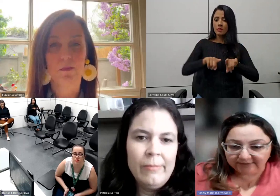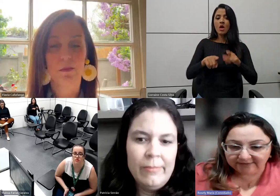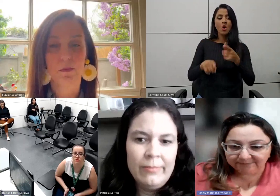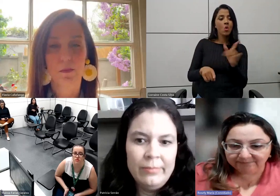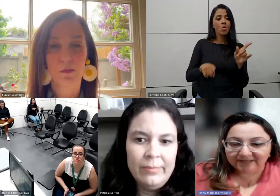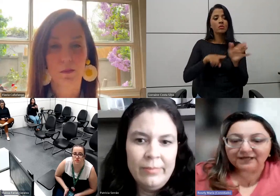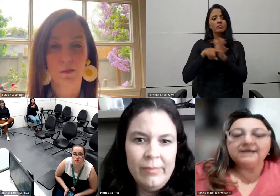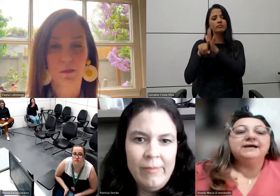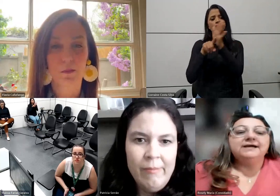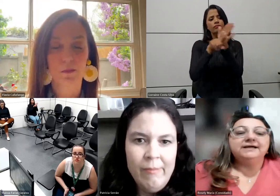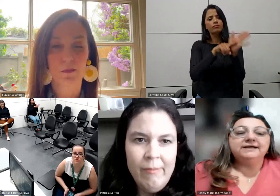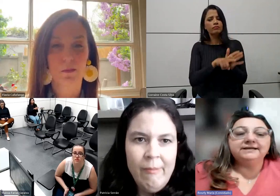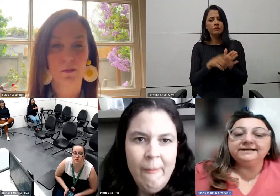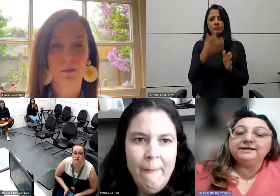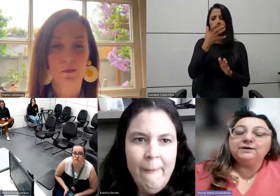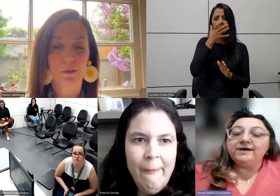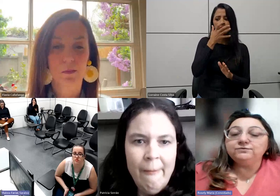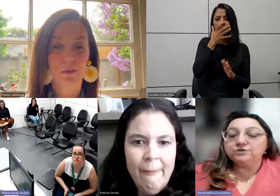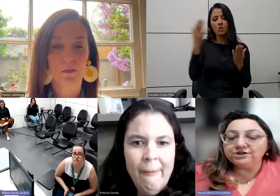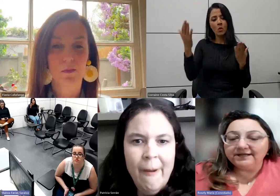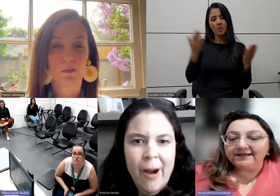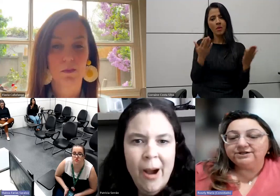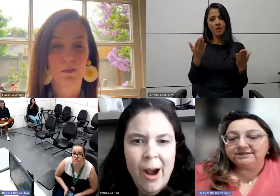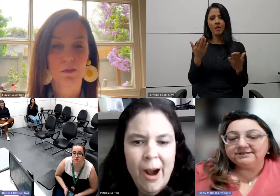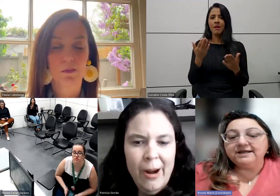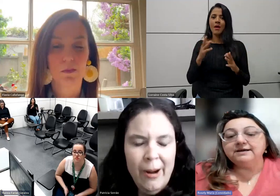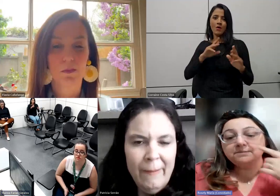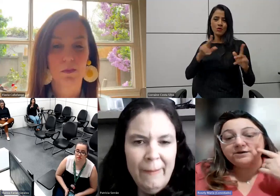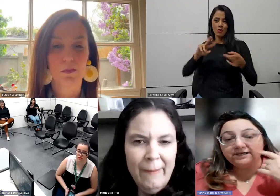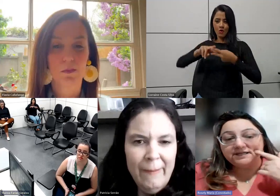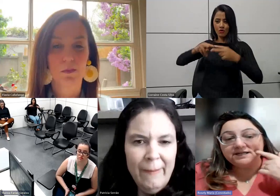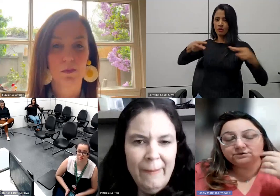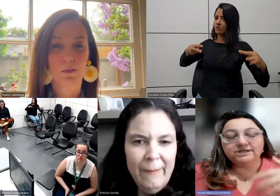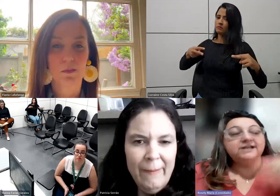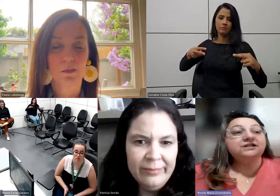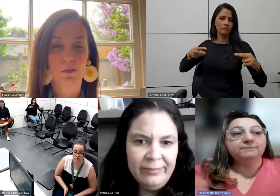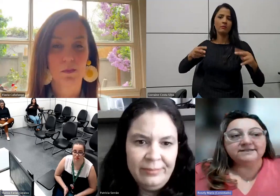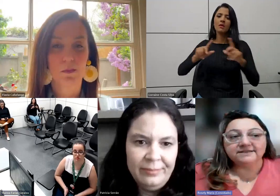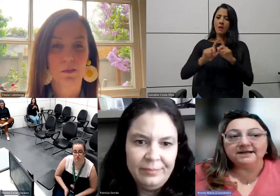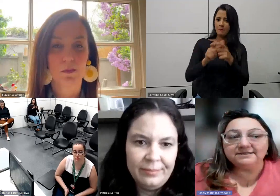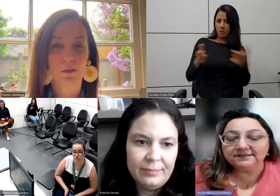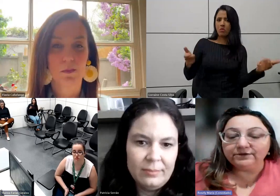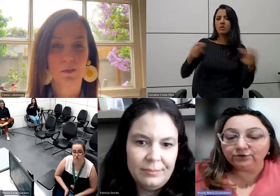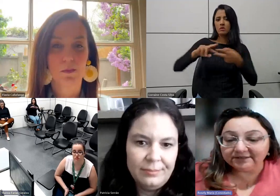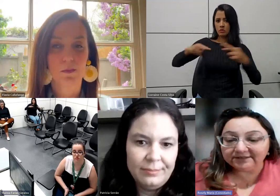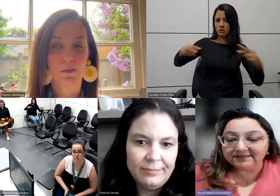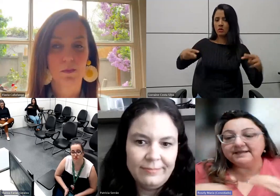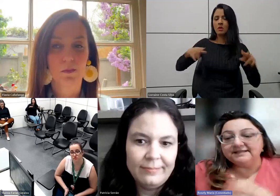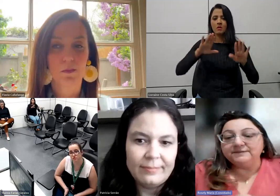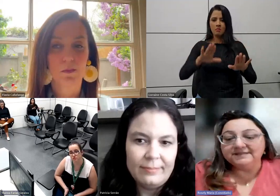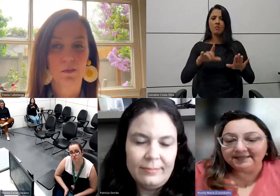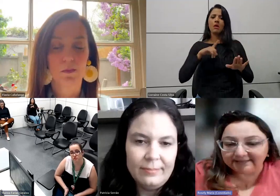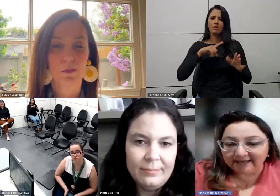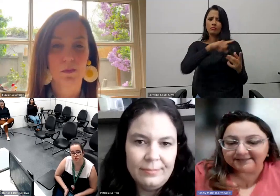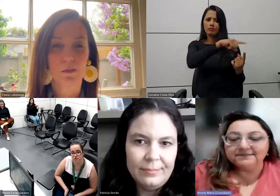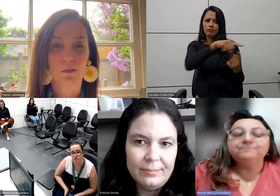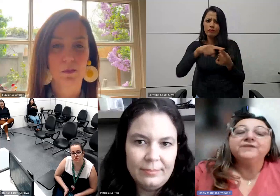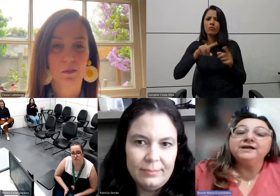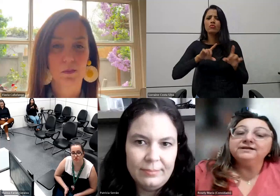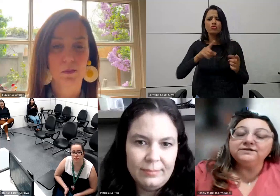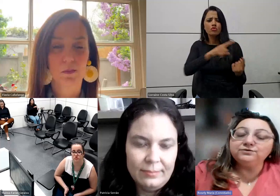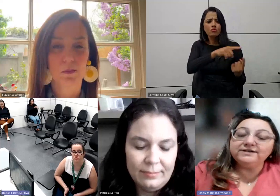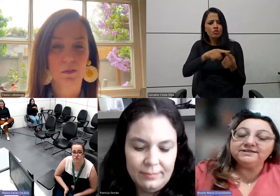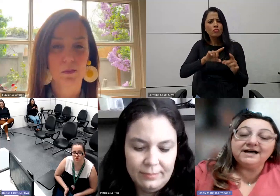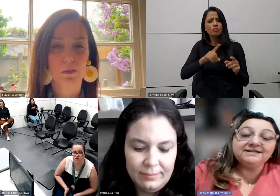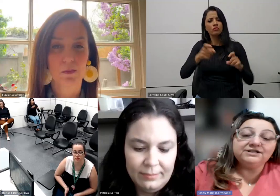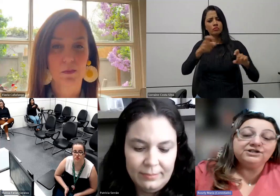investigações. E que não eram só genéticas, né? A maioria delas são genéticas, mas que elas estão em todas as especialidades.